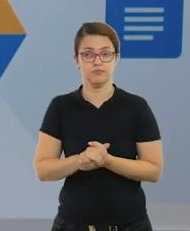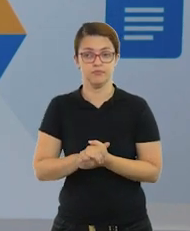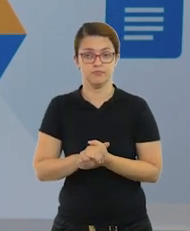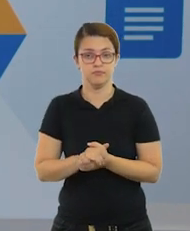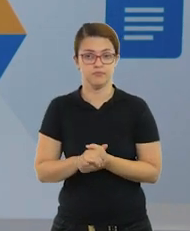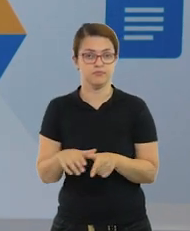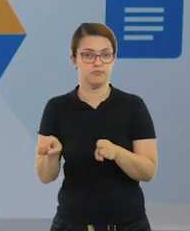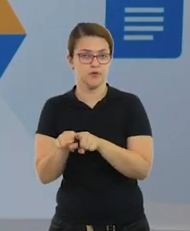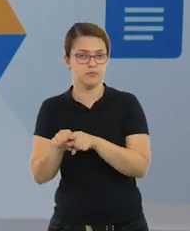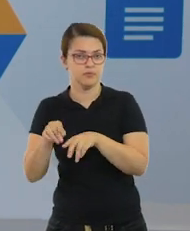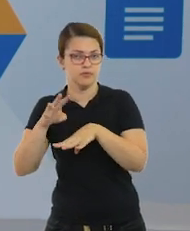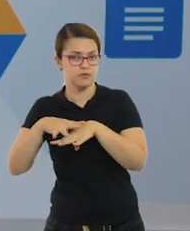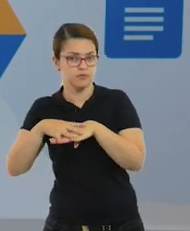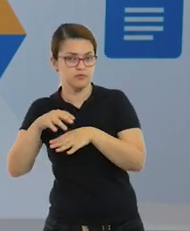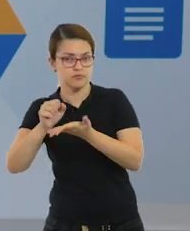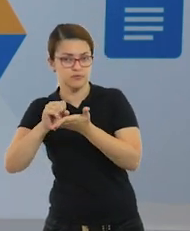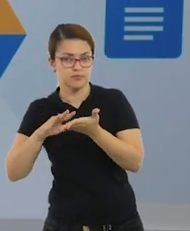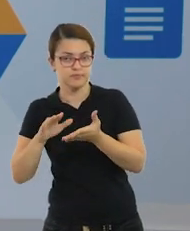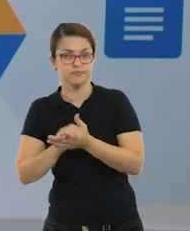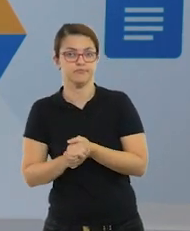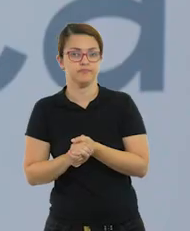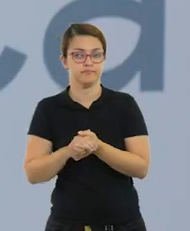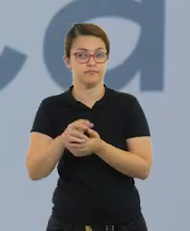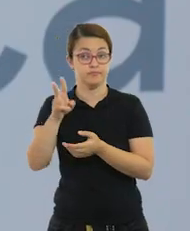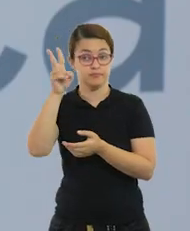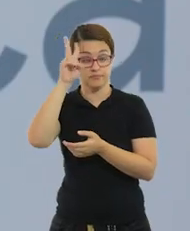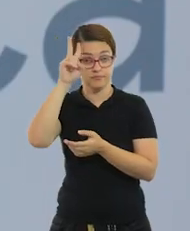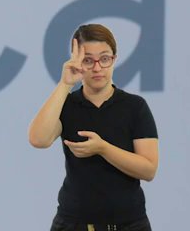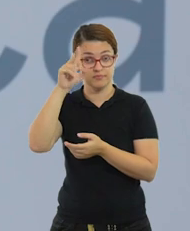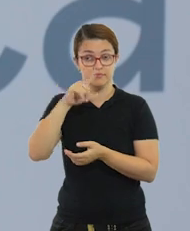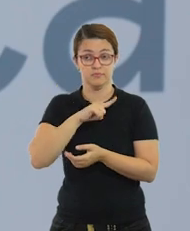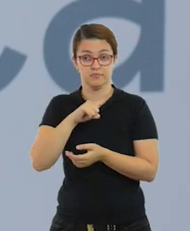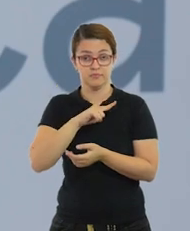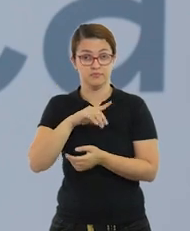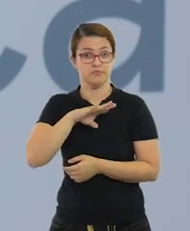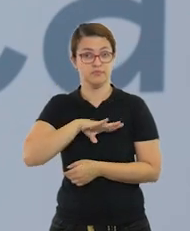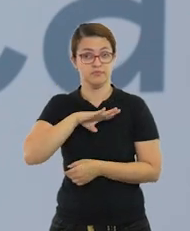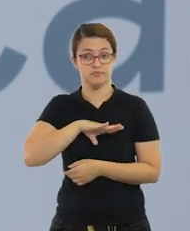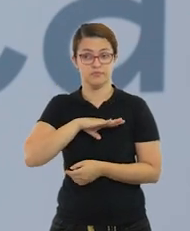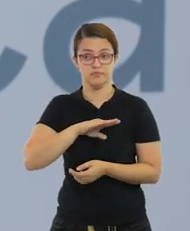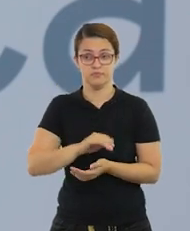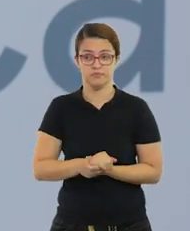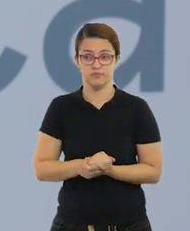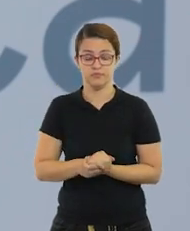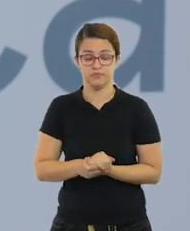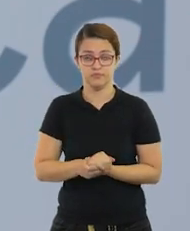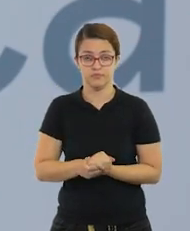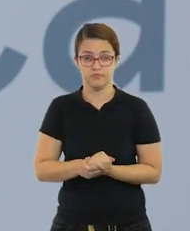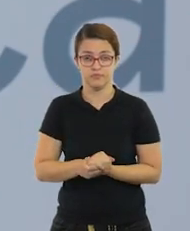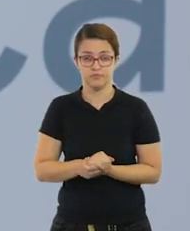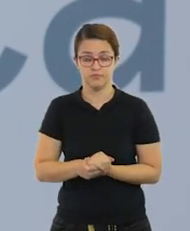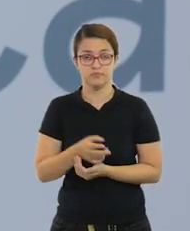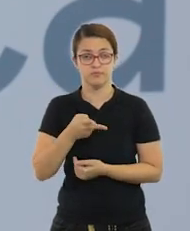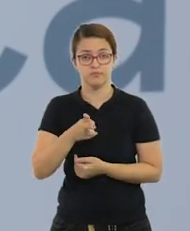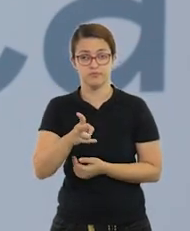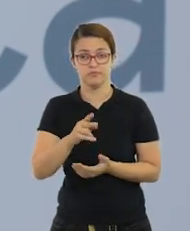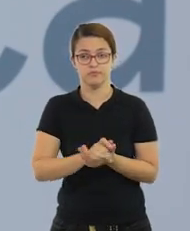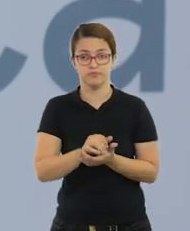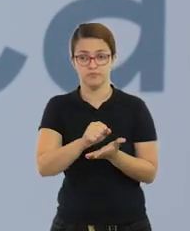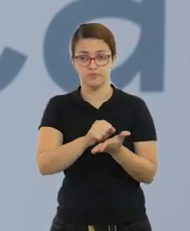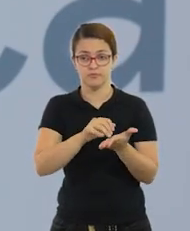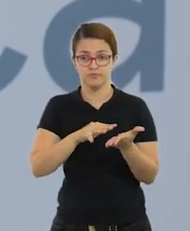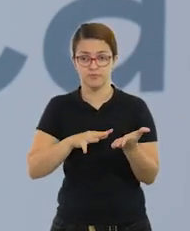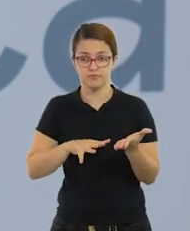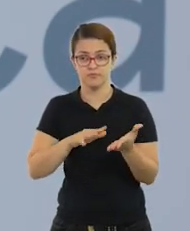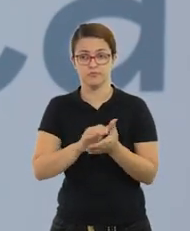de língua portuguesa e de matemática. Na segunda-feira nós temos língua portuguesa, onde nós vamos dar